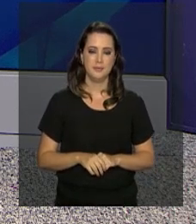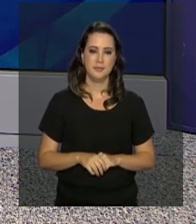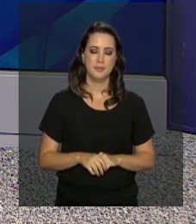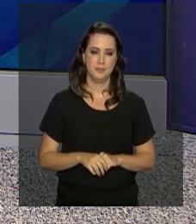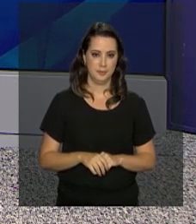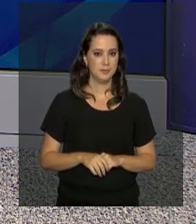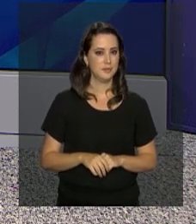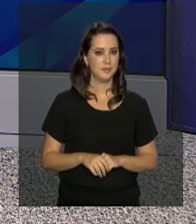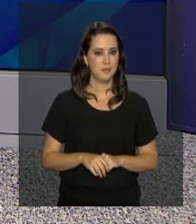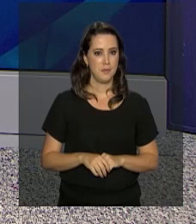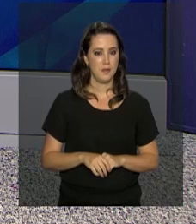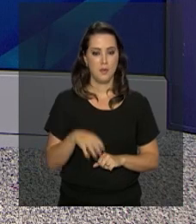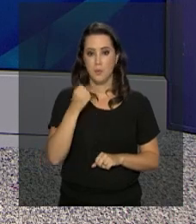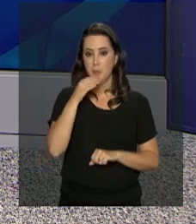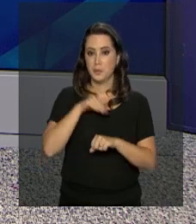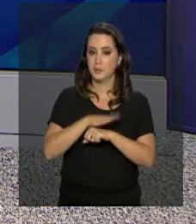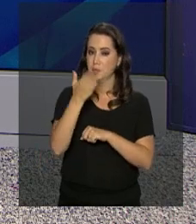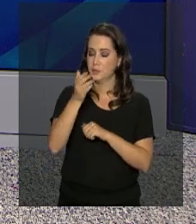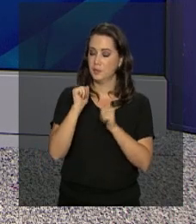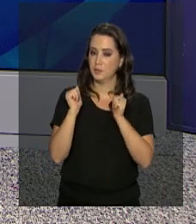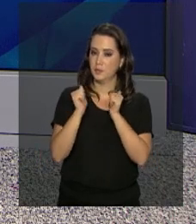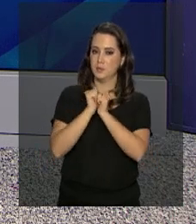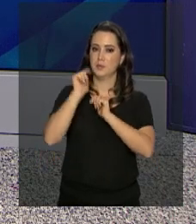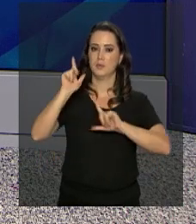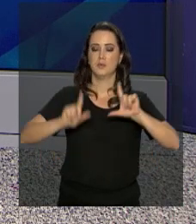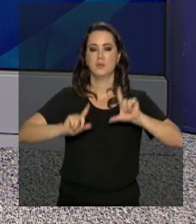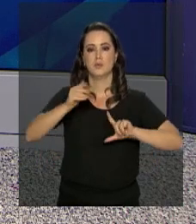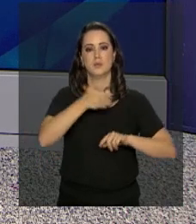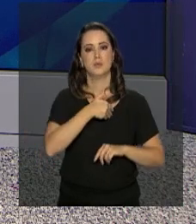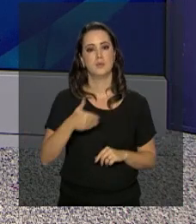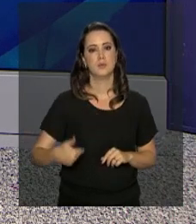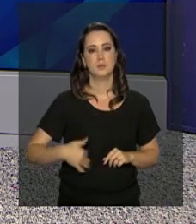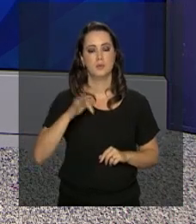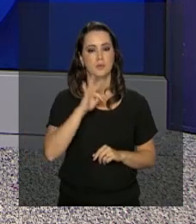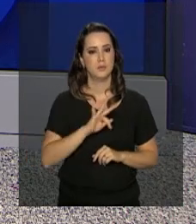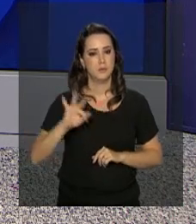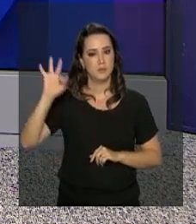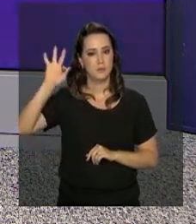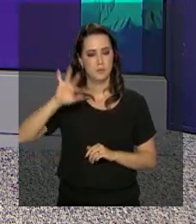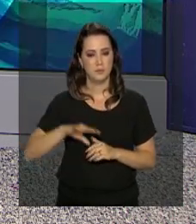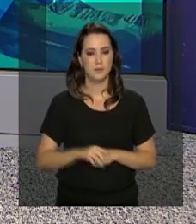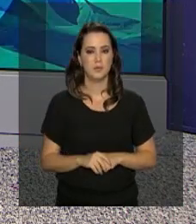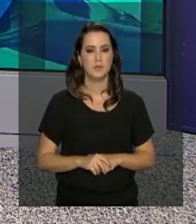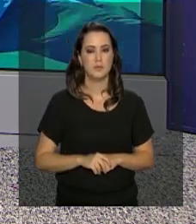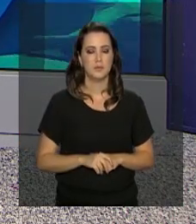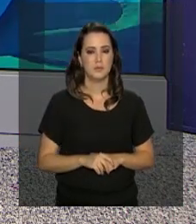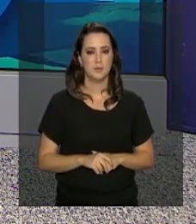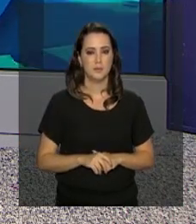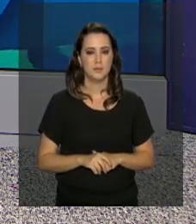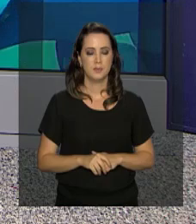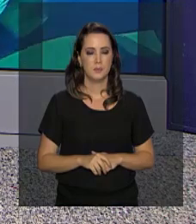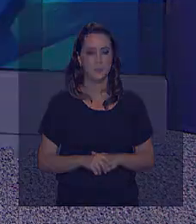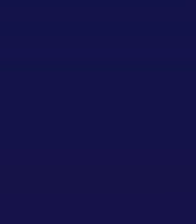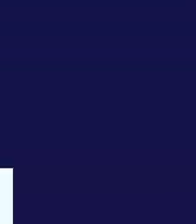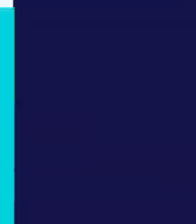-8787. Uma ótima noite para você e continue com a gente aqui na NBR, a TV do Governo Federal.